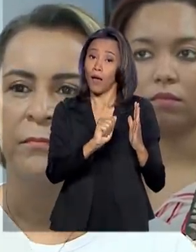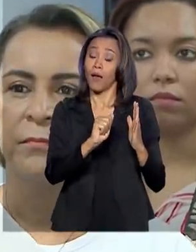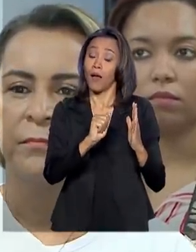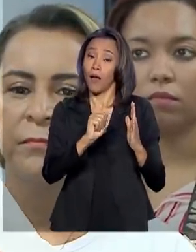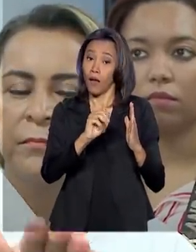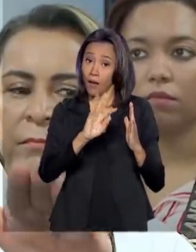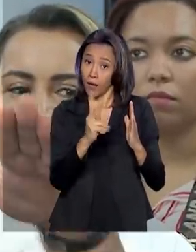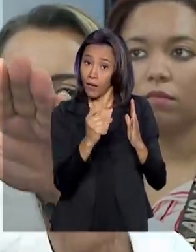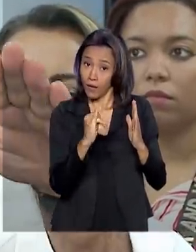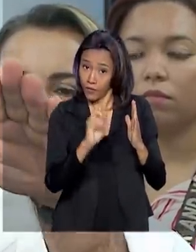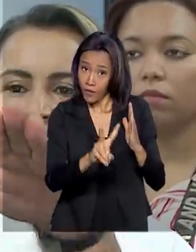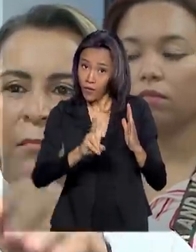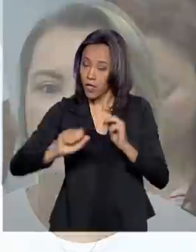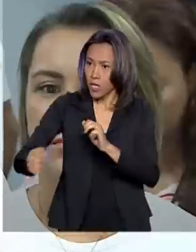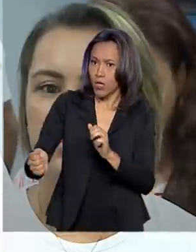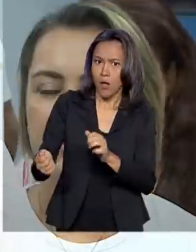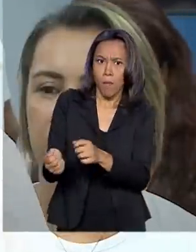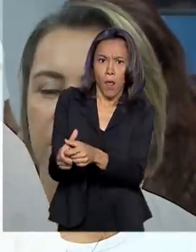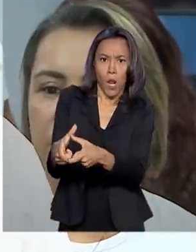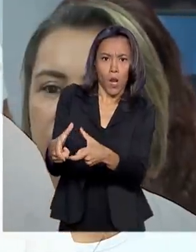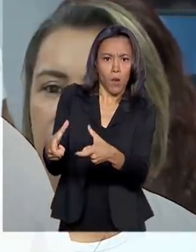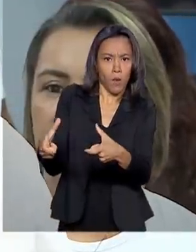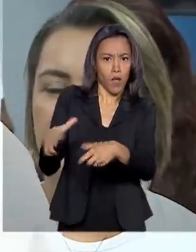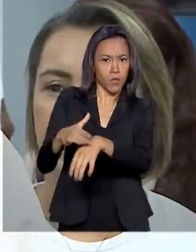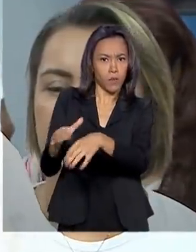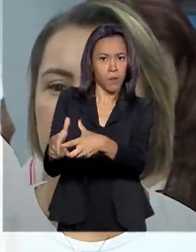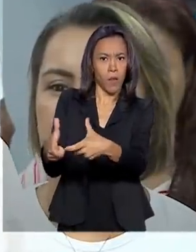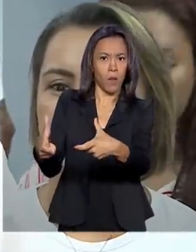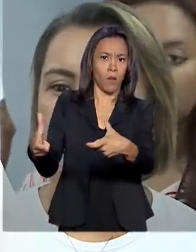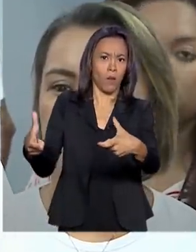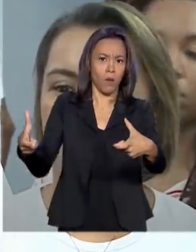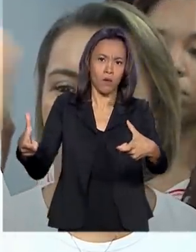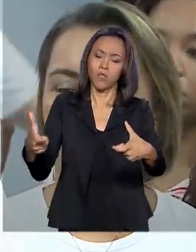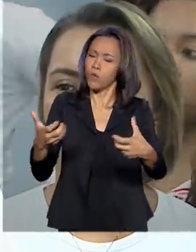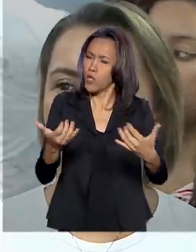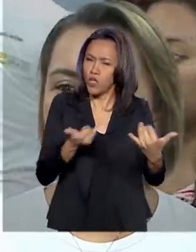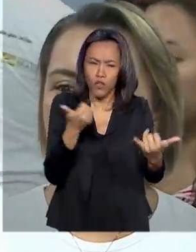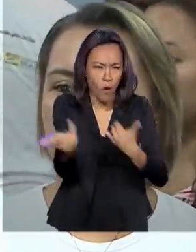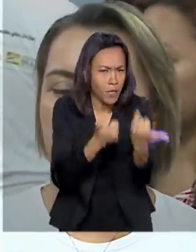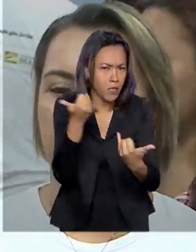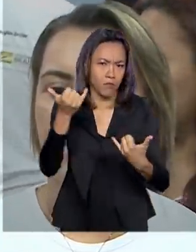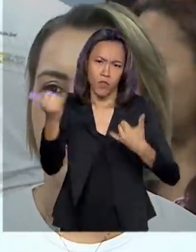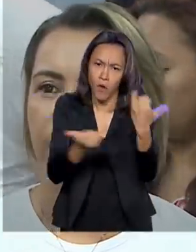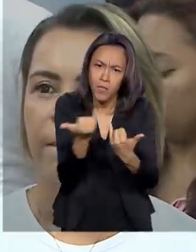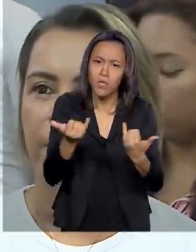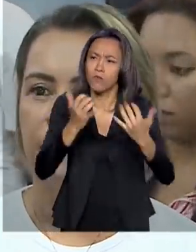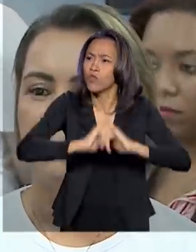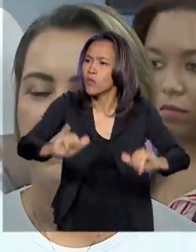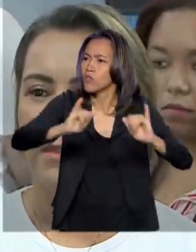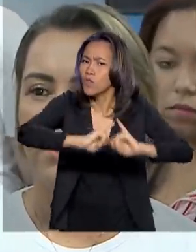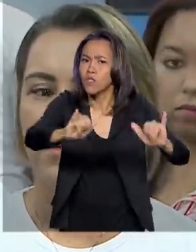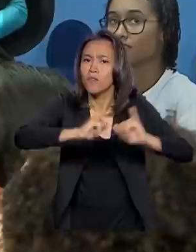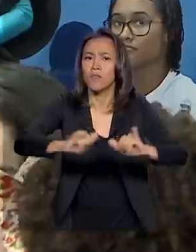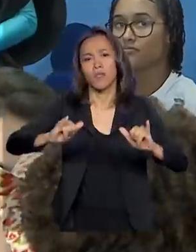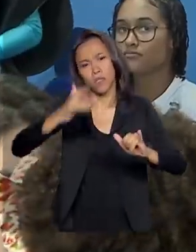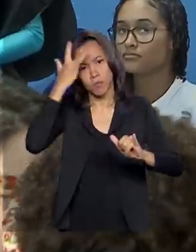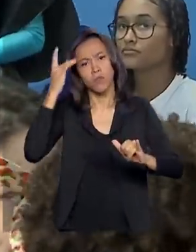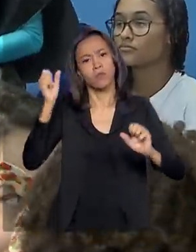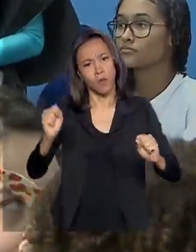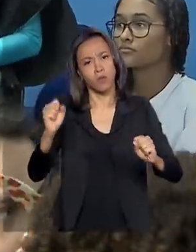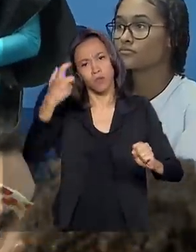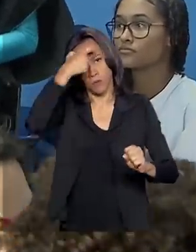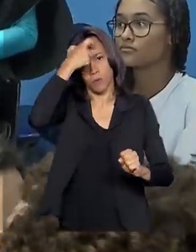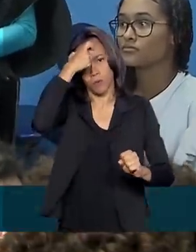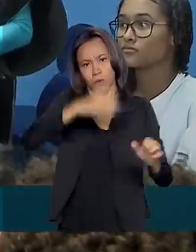disparada e subiram. Enfim, informação, informação, informação, para que as pessoas possam se organizar. Em